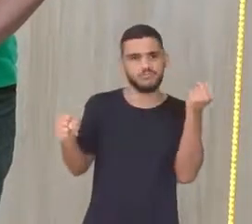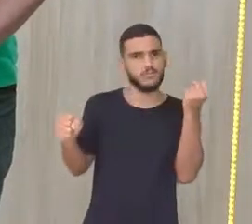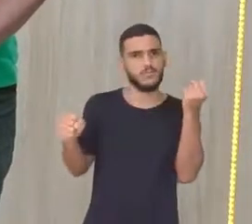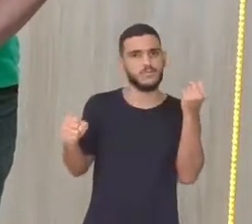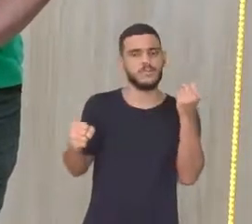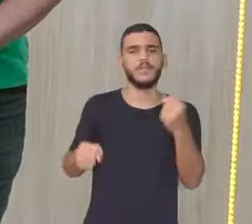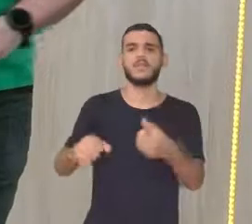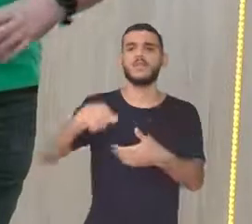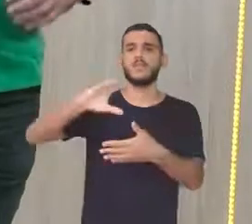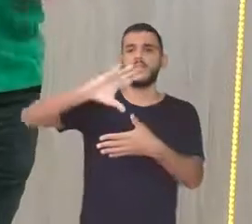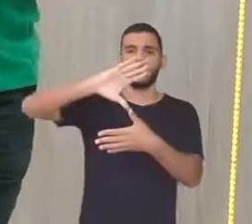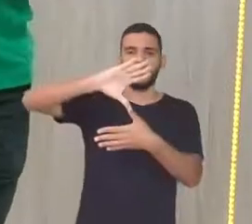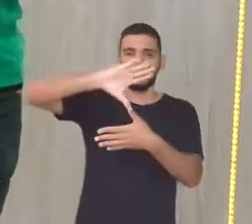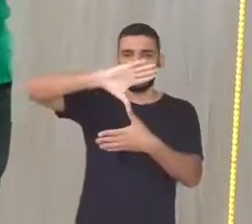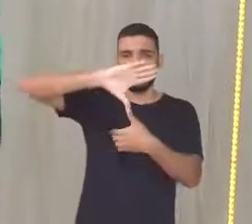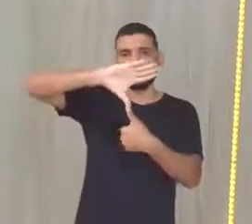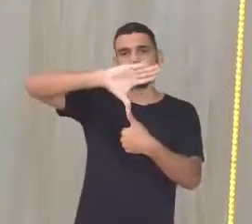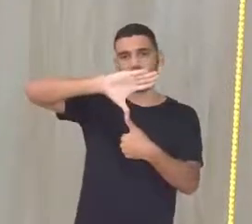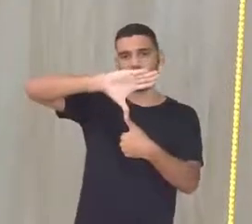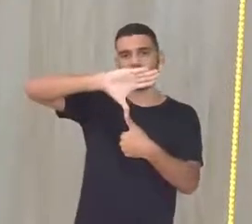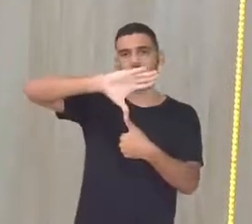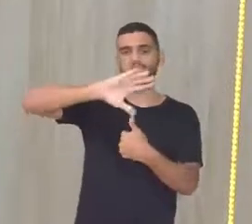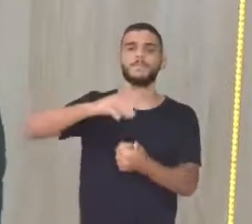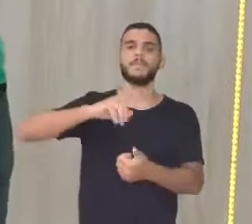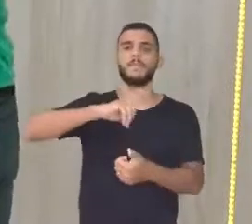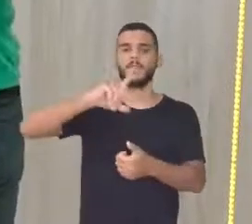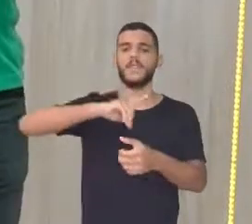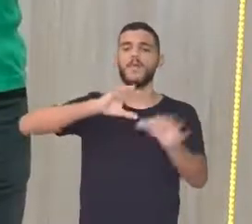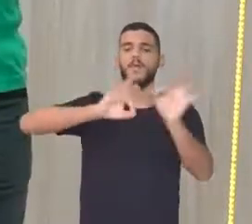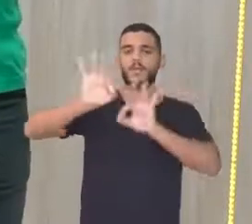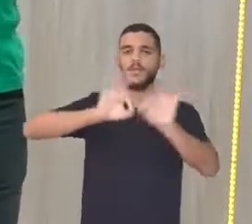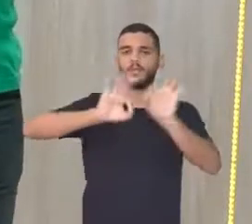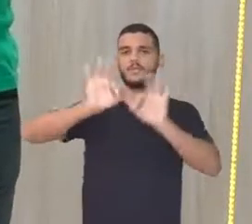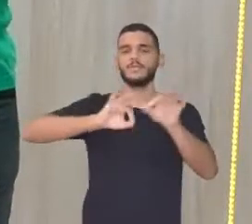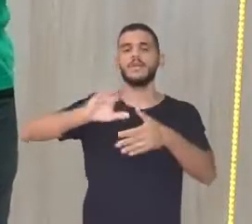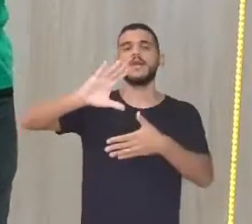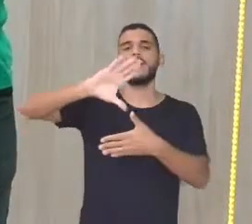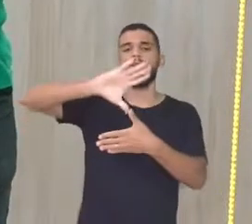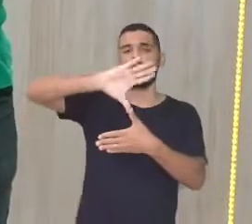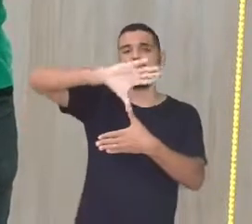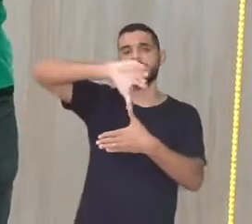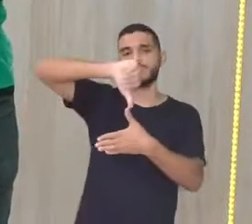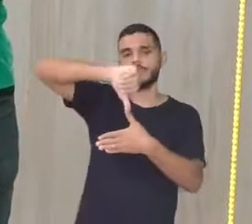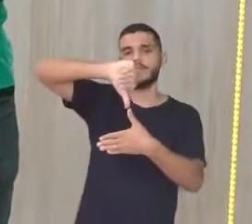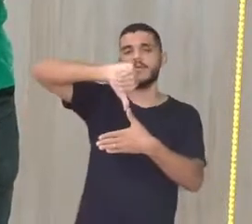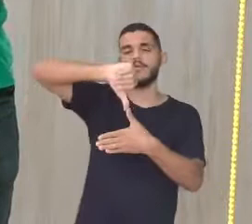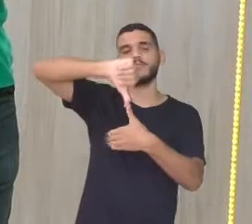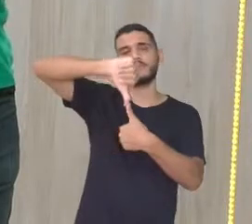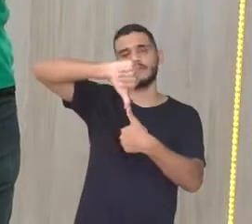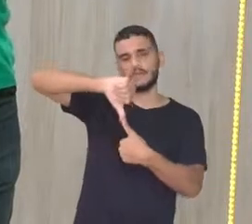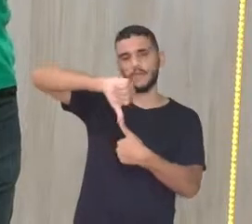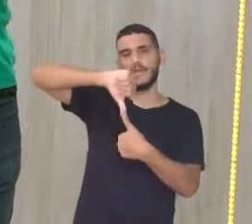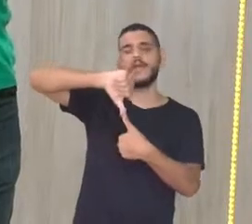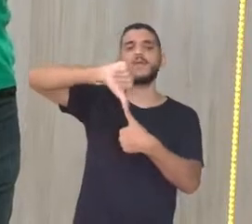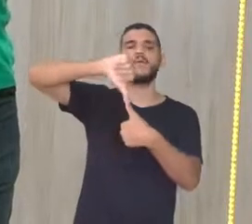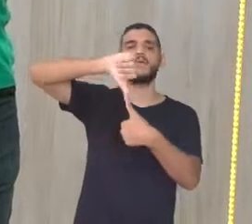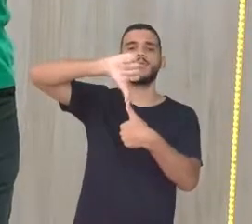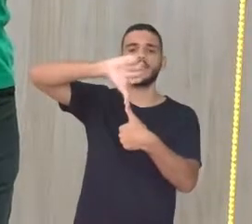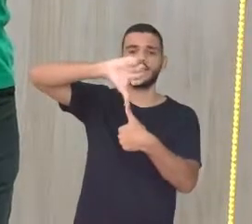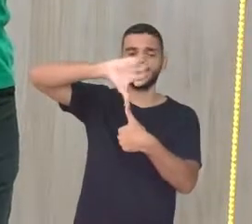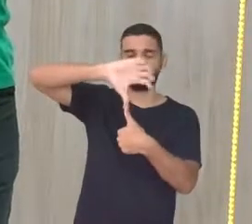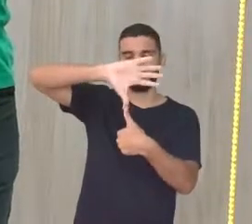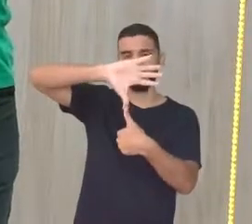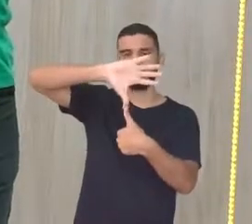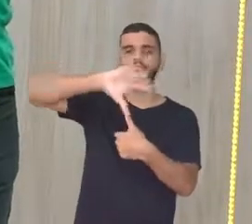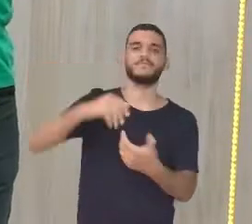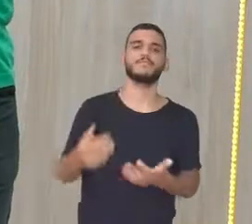Sul Então a gente tem aí uma subdivisão América do Norte, América Central e América do Sul Mas lembrando que esses três